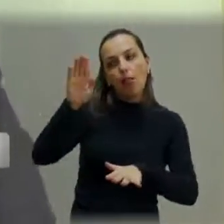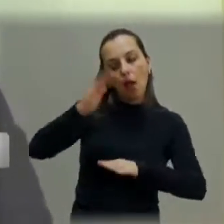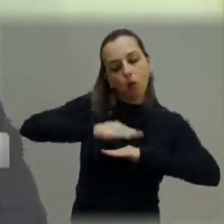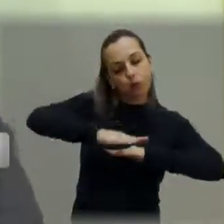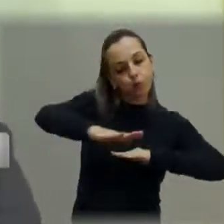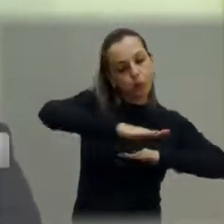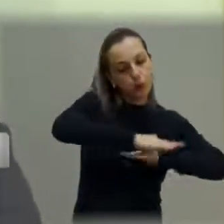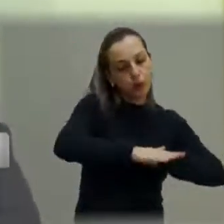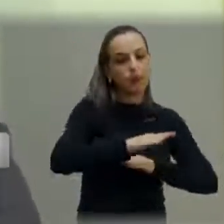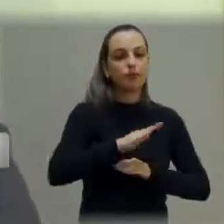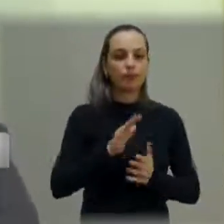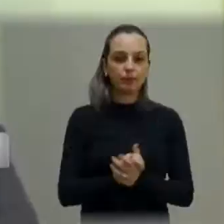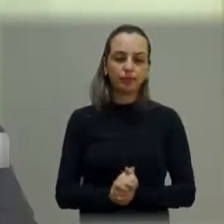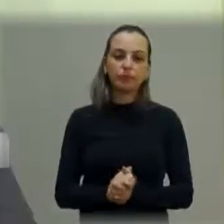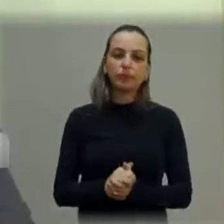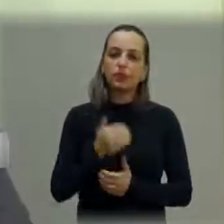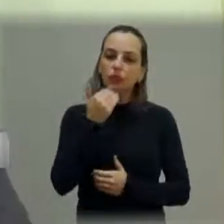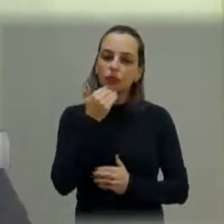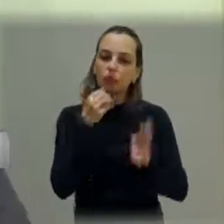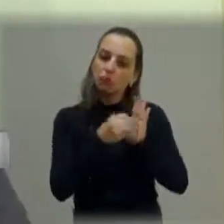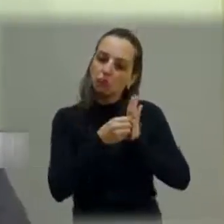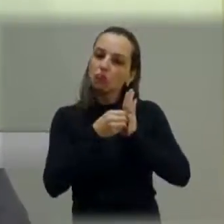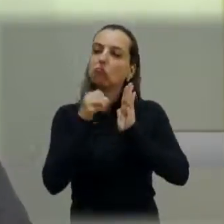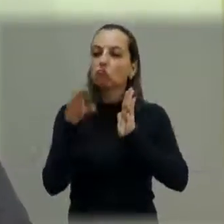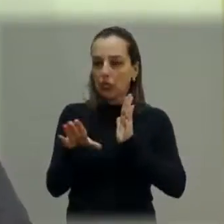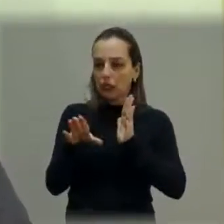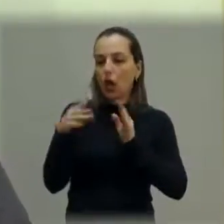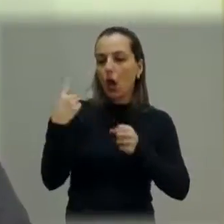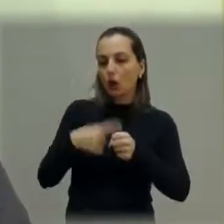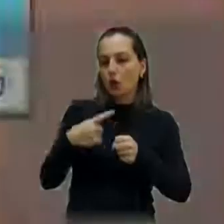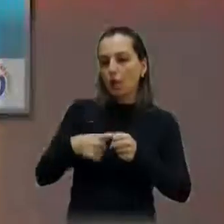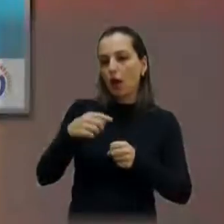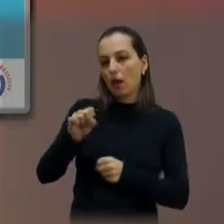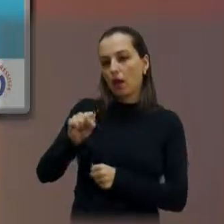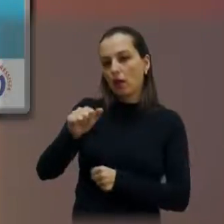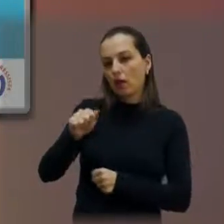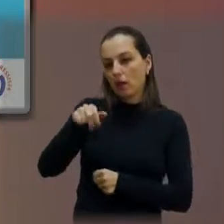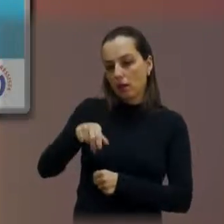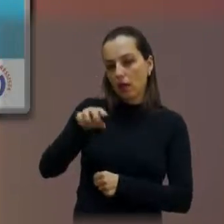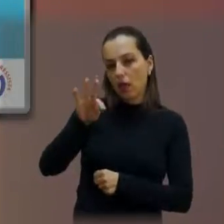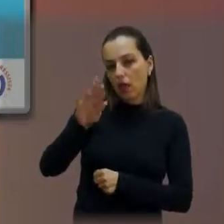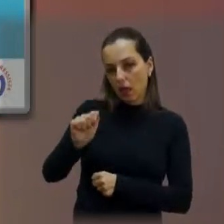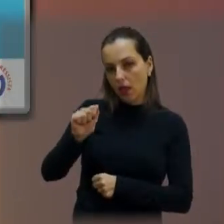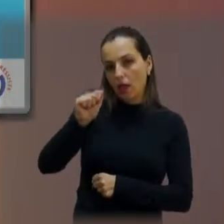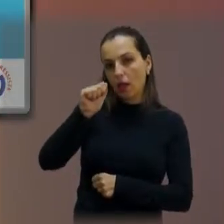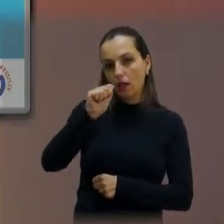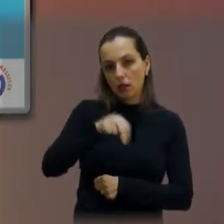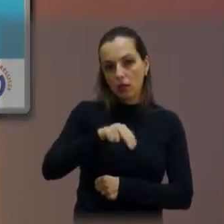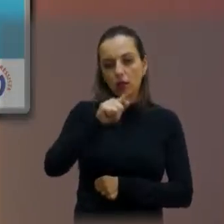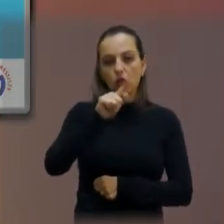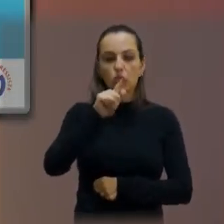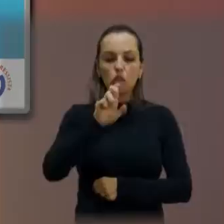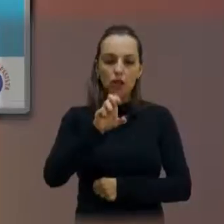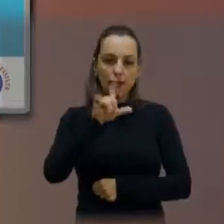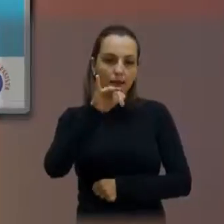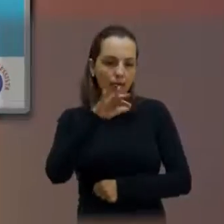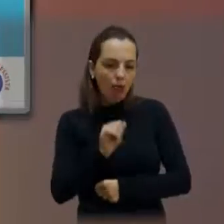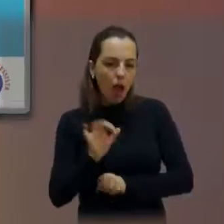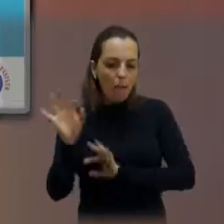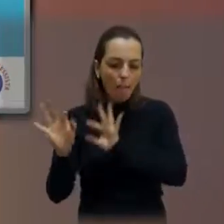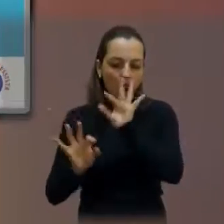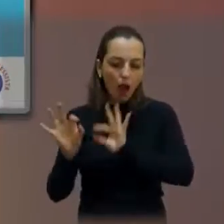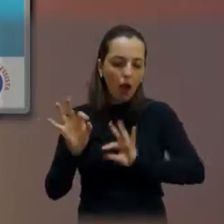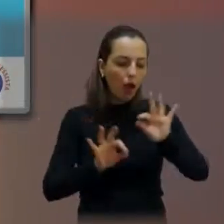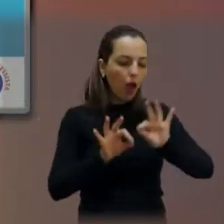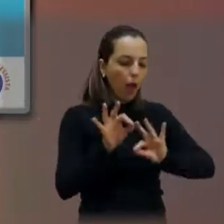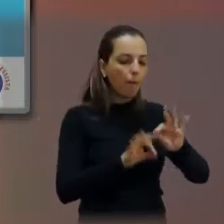demandas no, indicações no Santa Gelina pra fazer o tapa-buraco e... Ajeitar um pouco lá, que